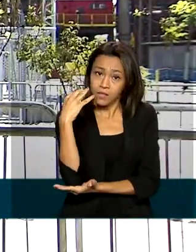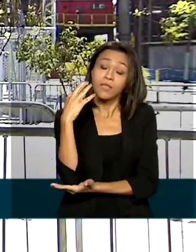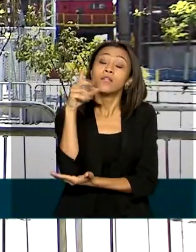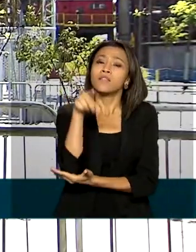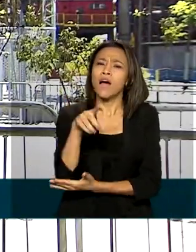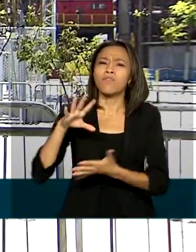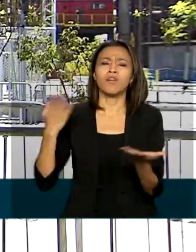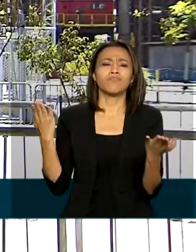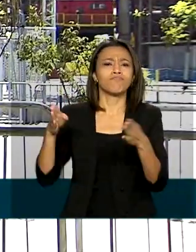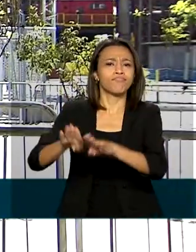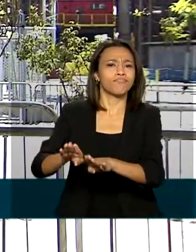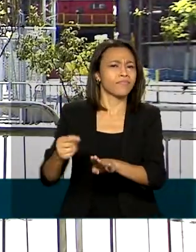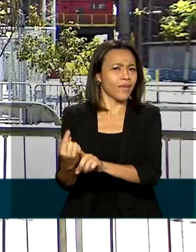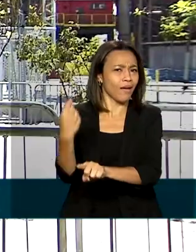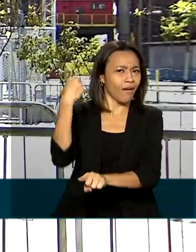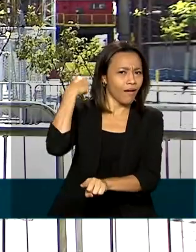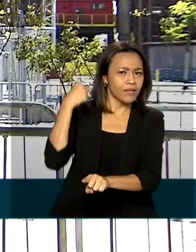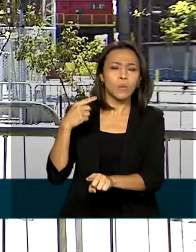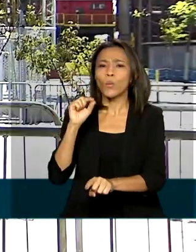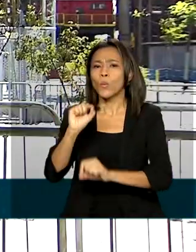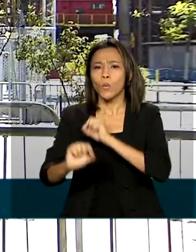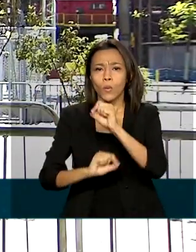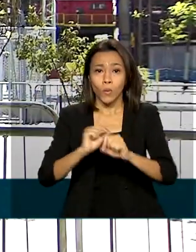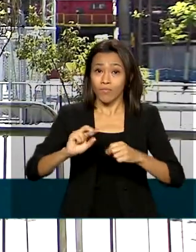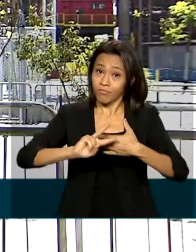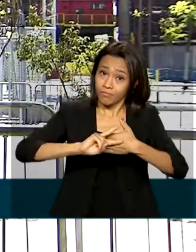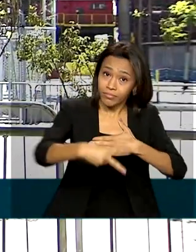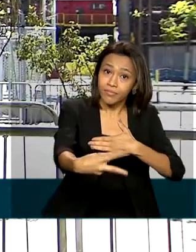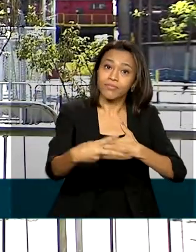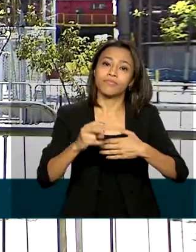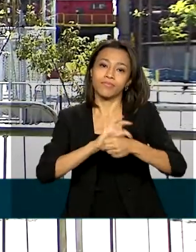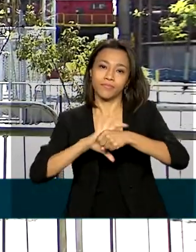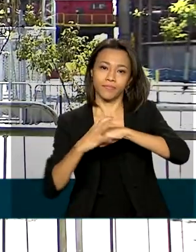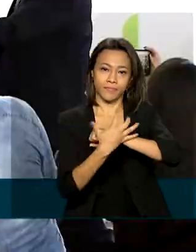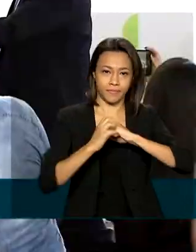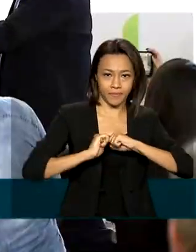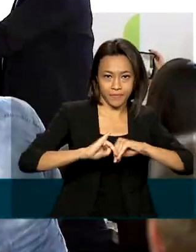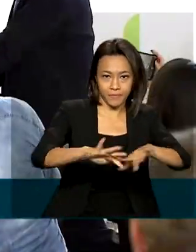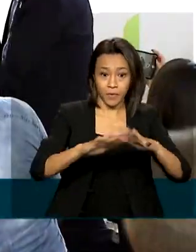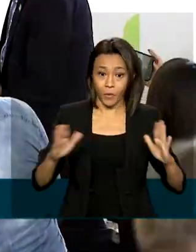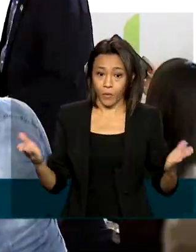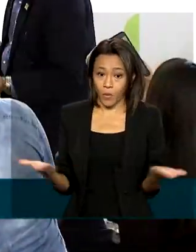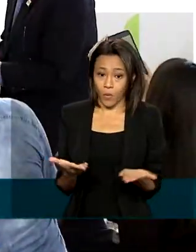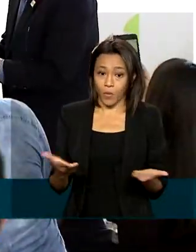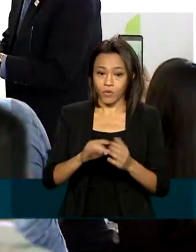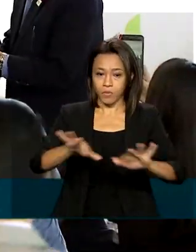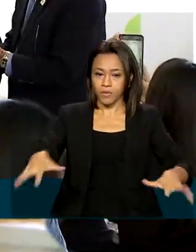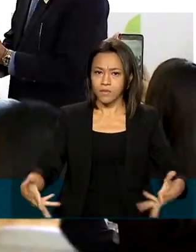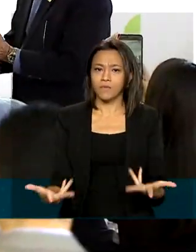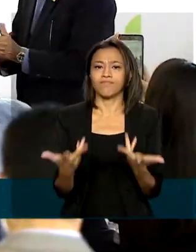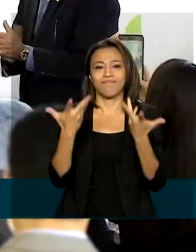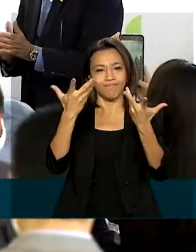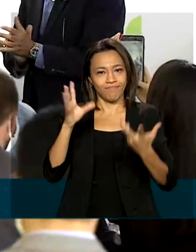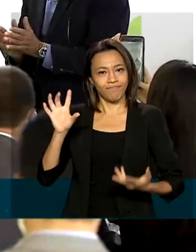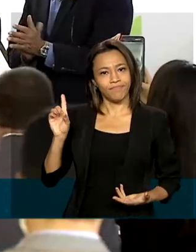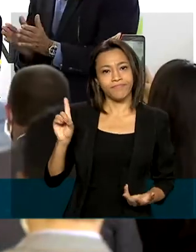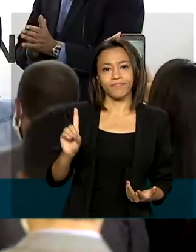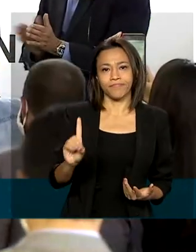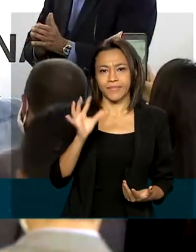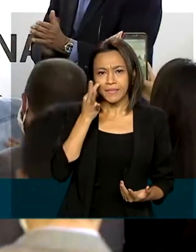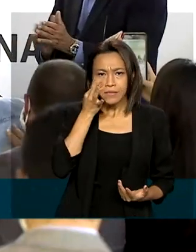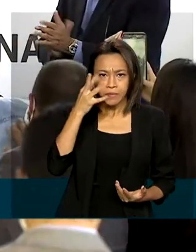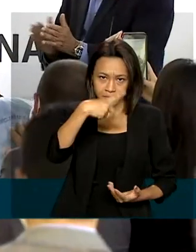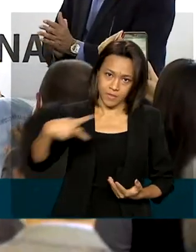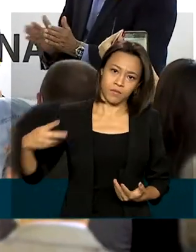setor caíram por causa da crise provocada pela pandemia do coronavírus. Hoje, numa cerimônia que contou com a presença do presidente da República,